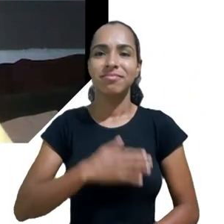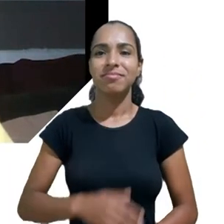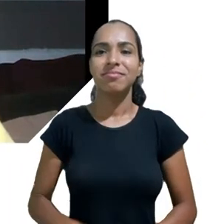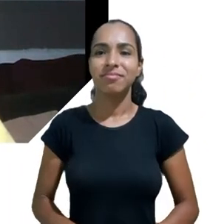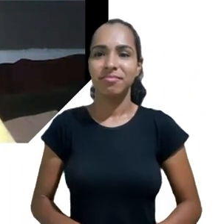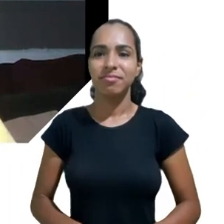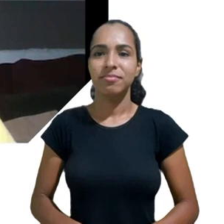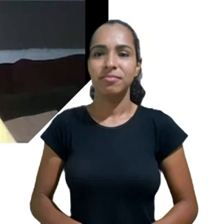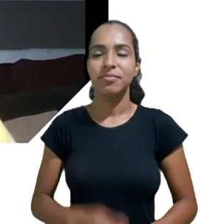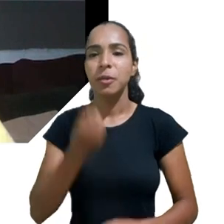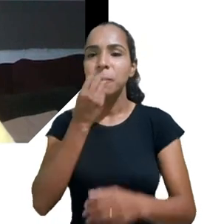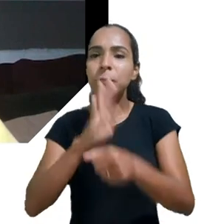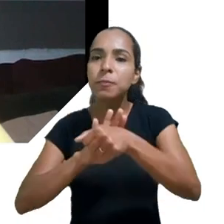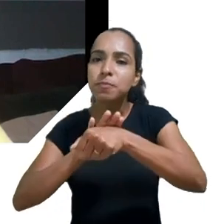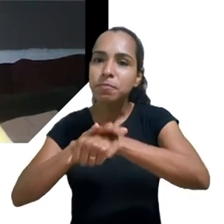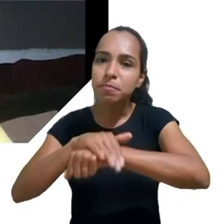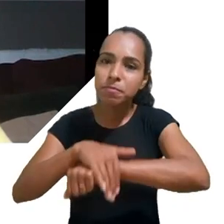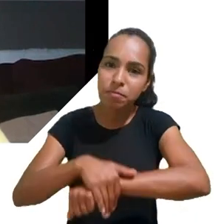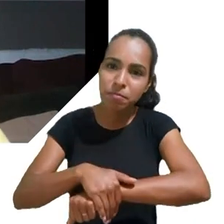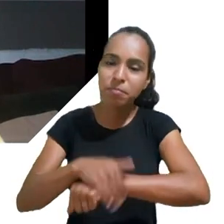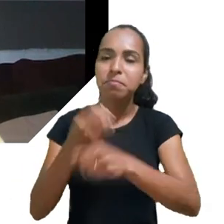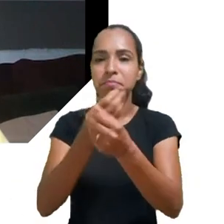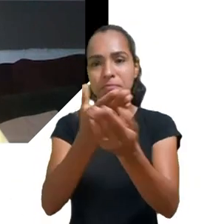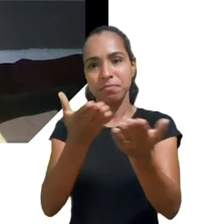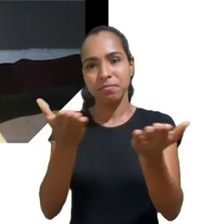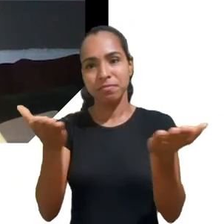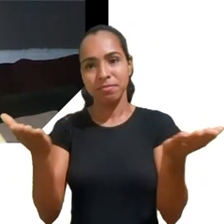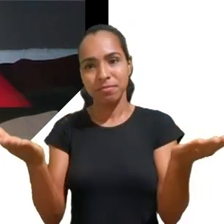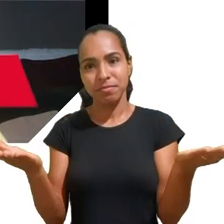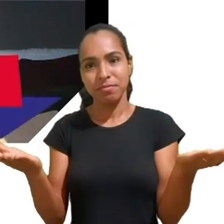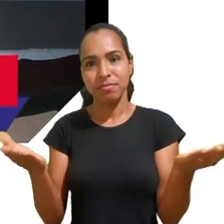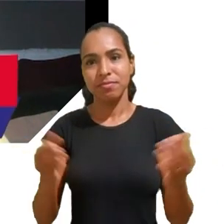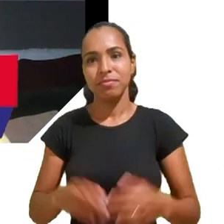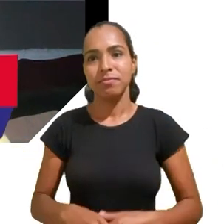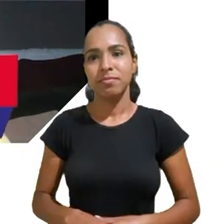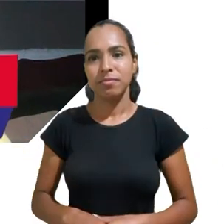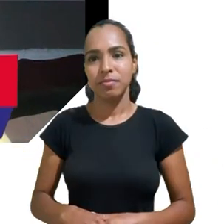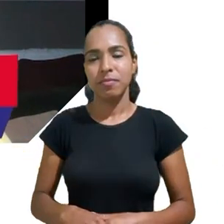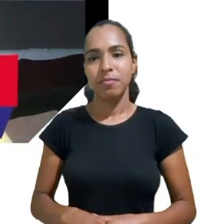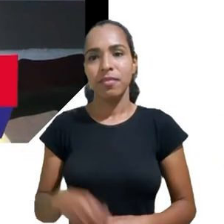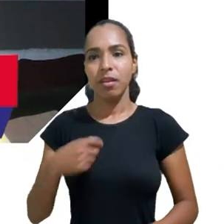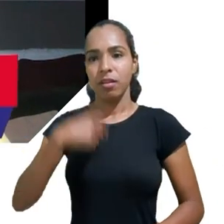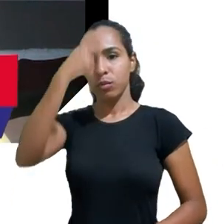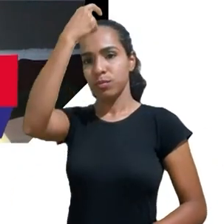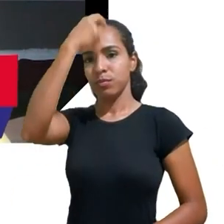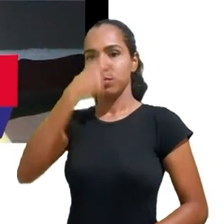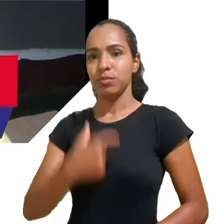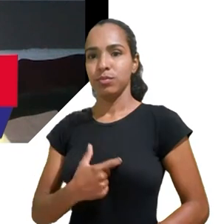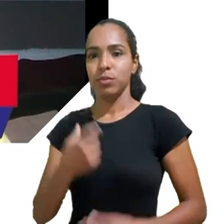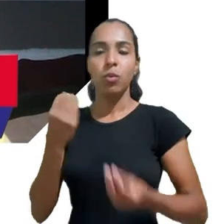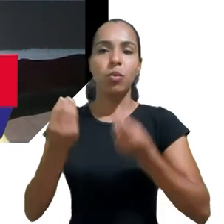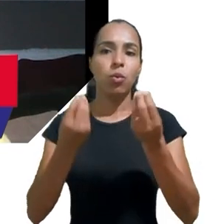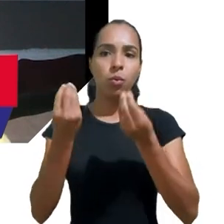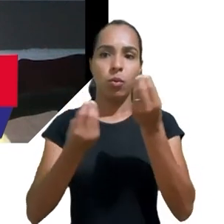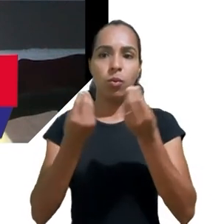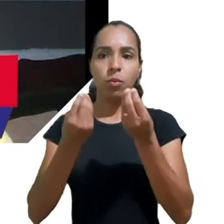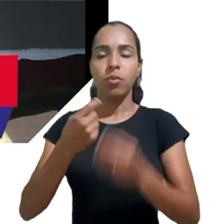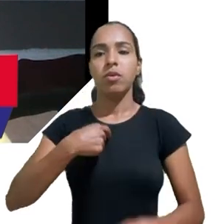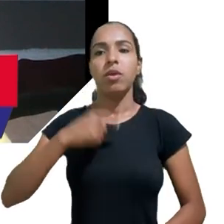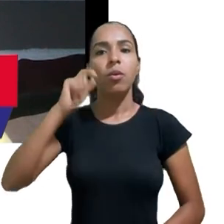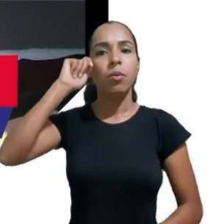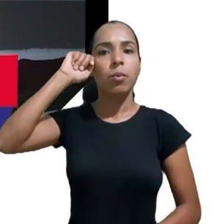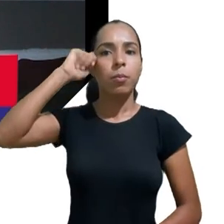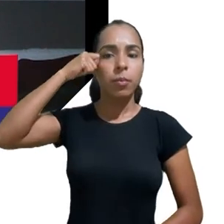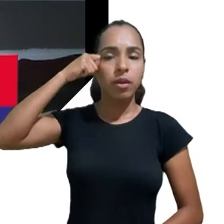todos e todas. E gostaria de fazer minha autodescrição. Eu sou uma mulher negra, tenho cabelos pretos, curtos,